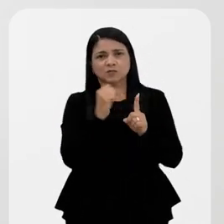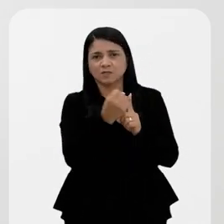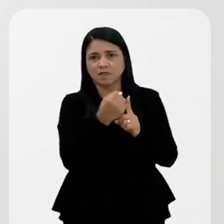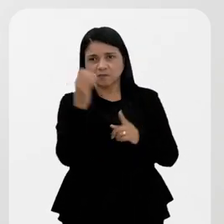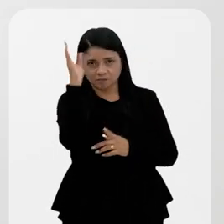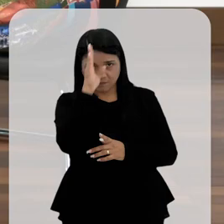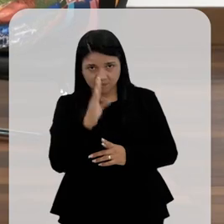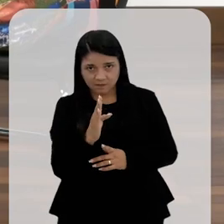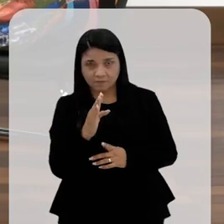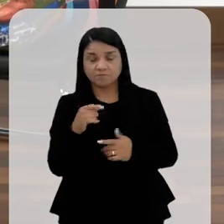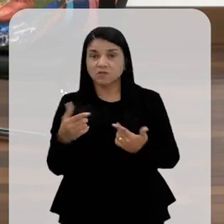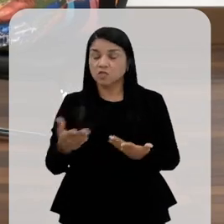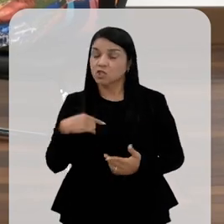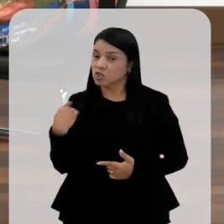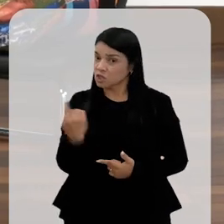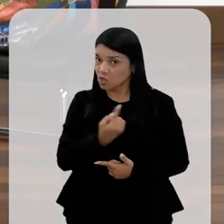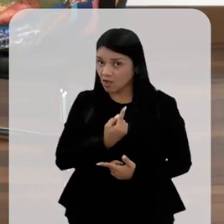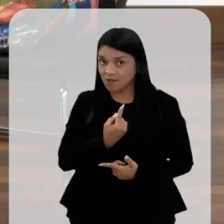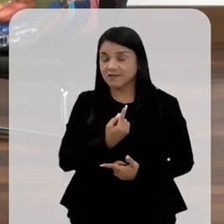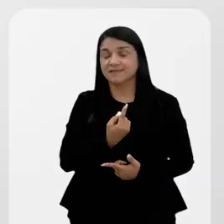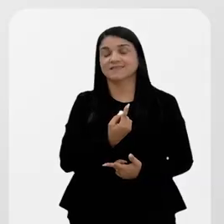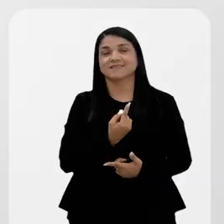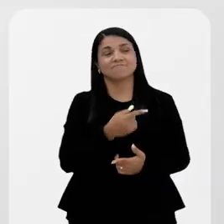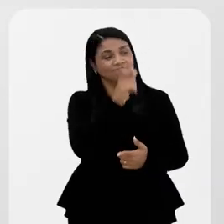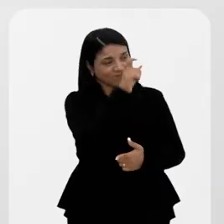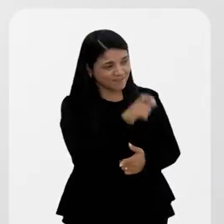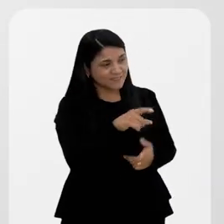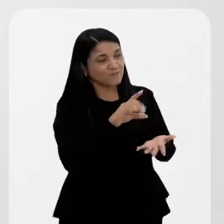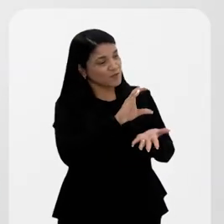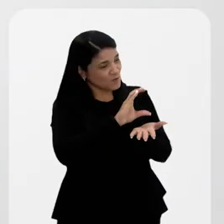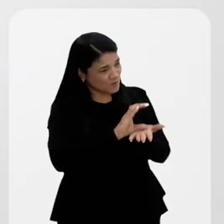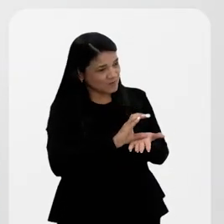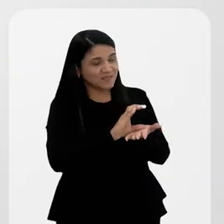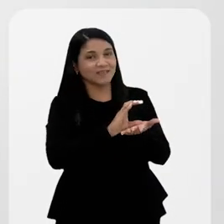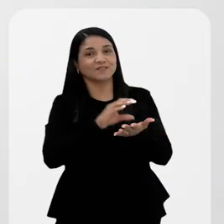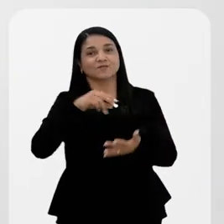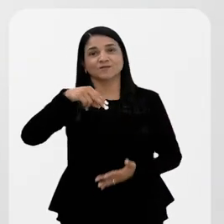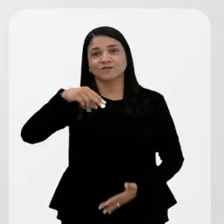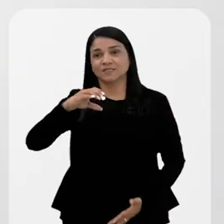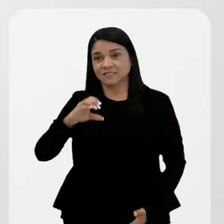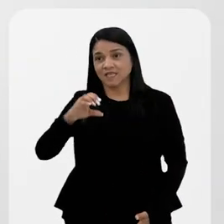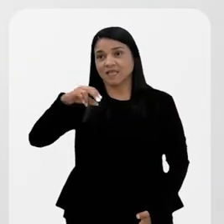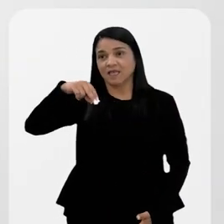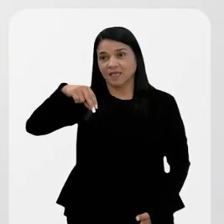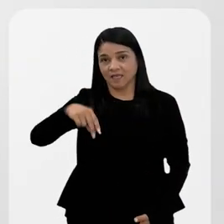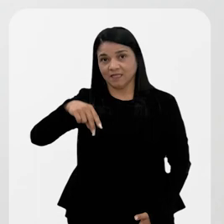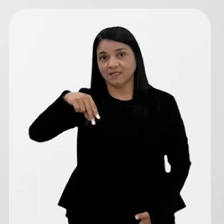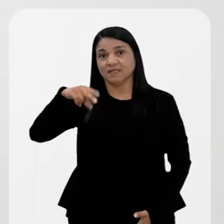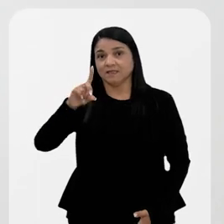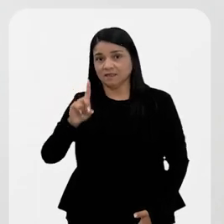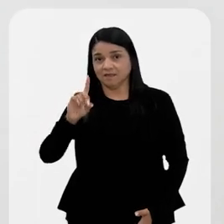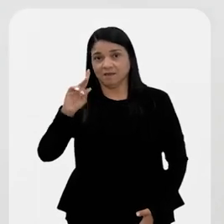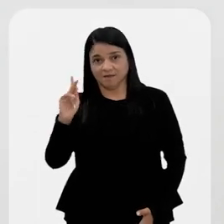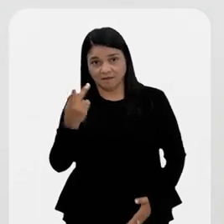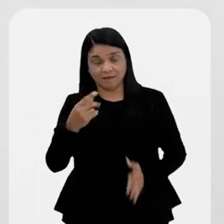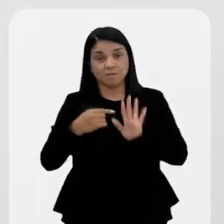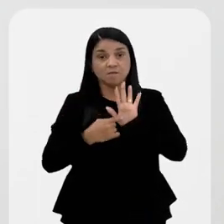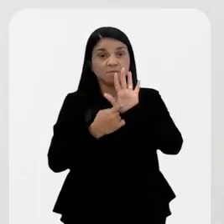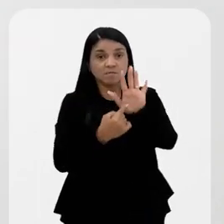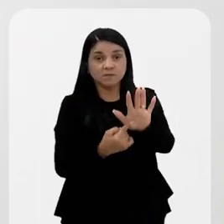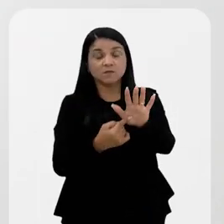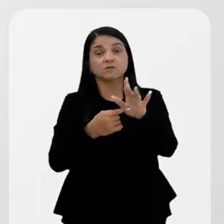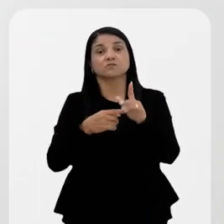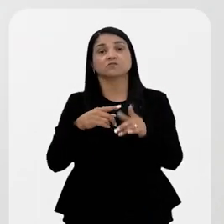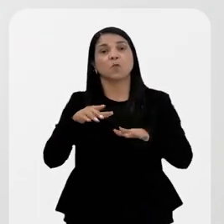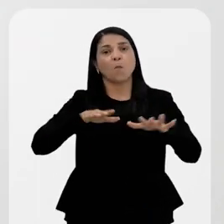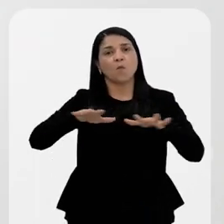dos Direitos Humanos, e digo nós, Nicodemos, porque tu também és conselheiro do CNDH, representando o Movimento Nacional dos Direitos